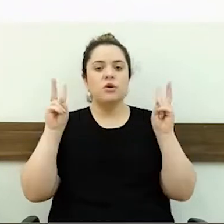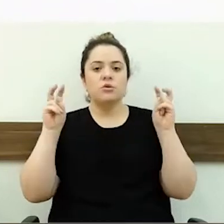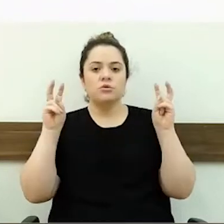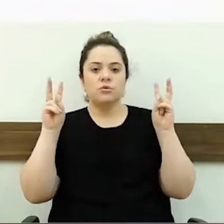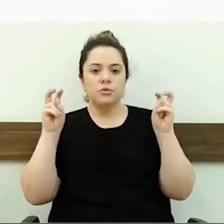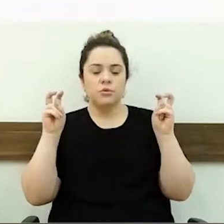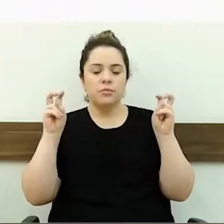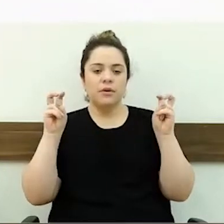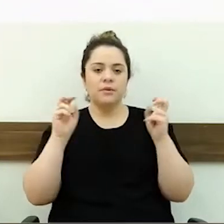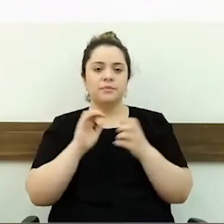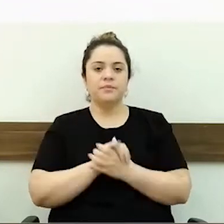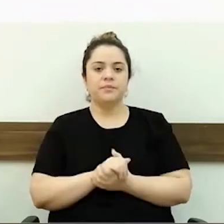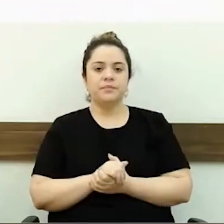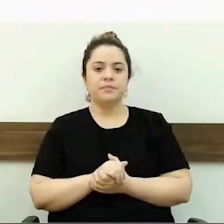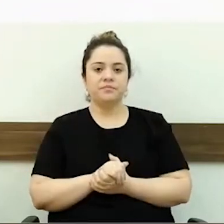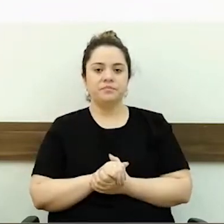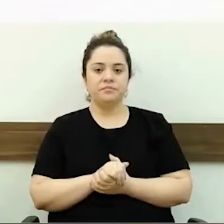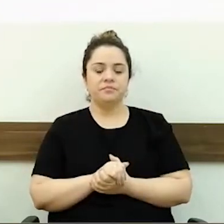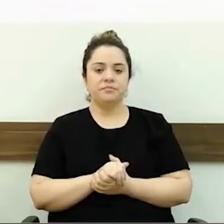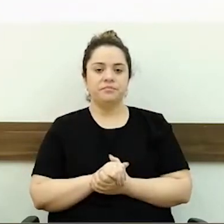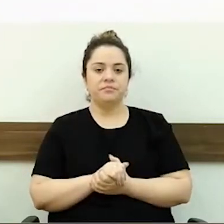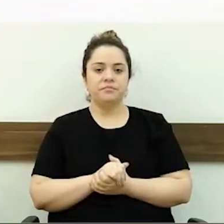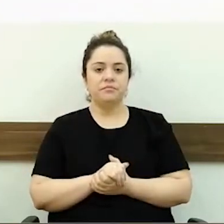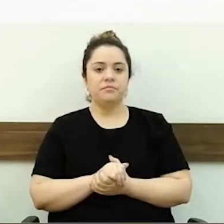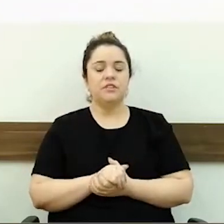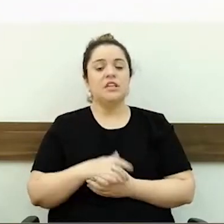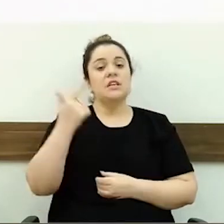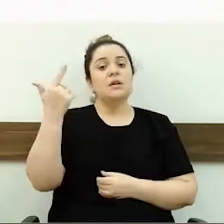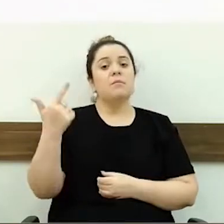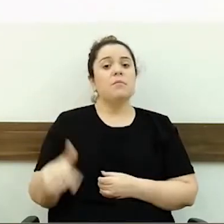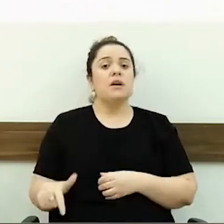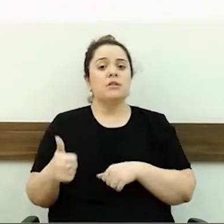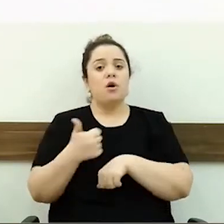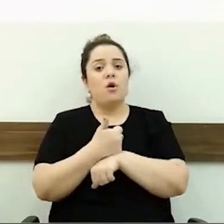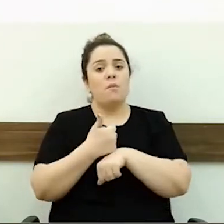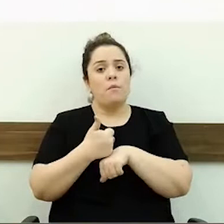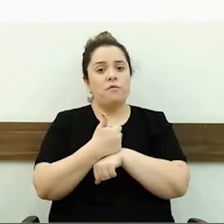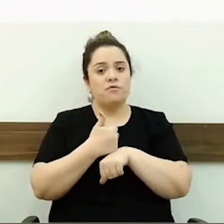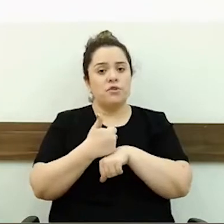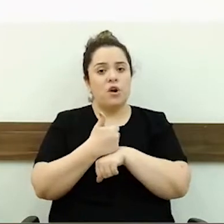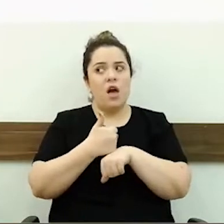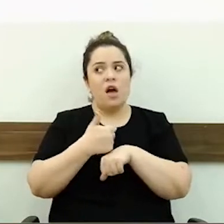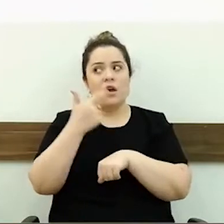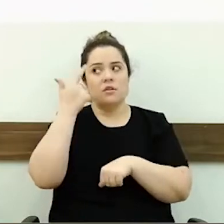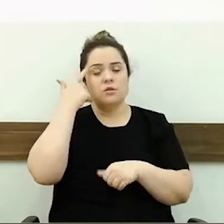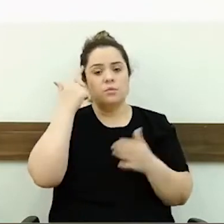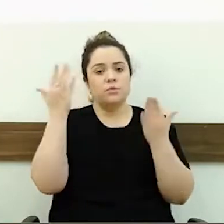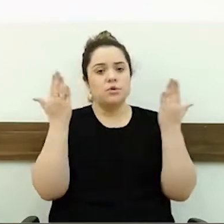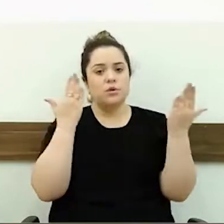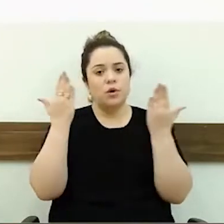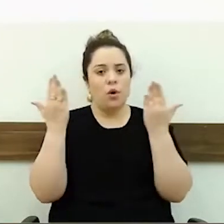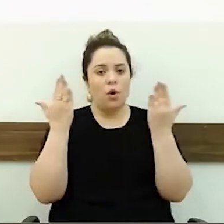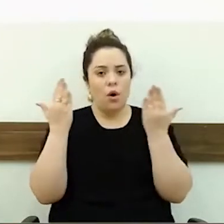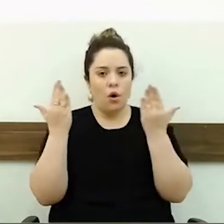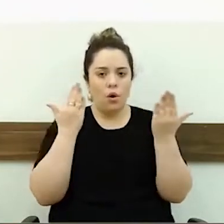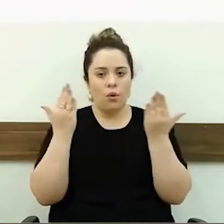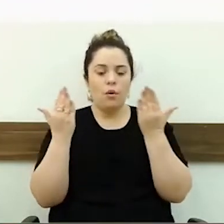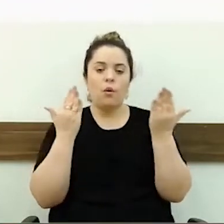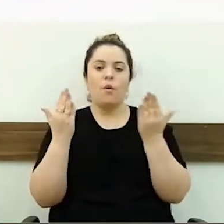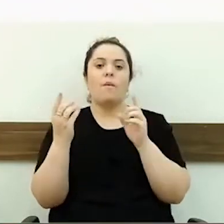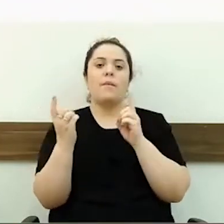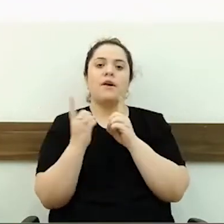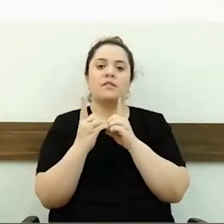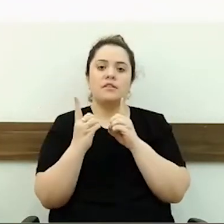colocação de mais profissionais na área psicológica, um psicólogo para atender